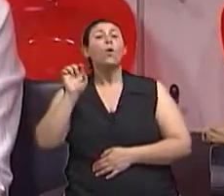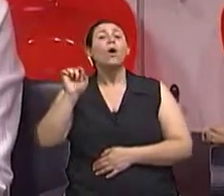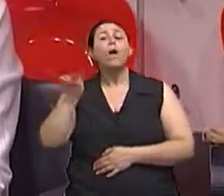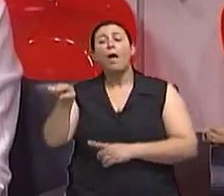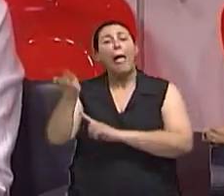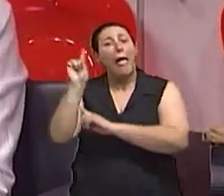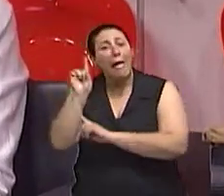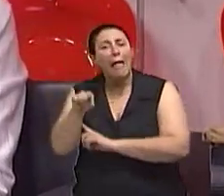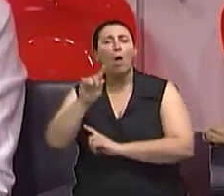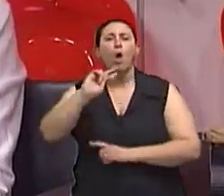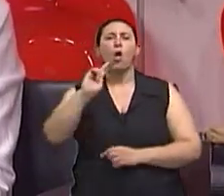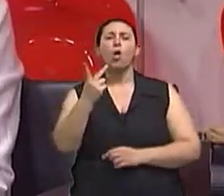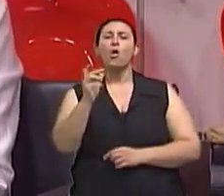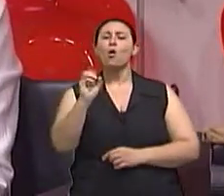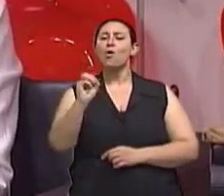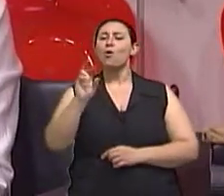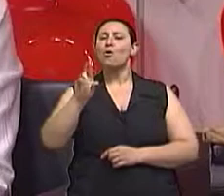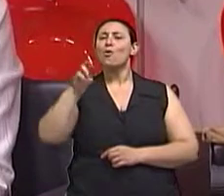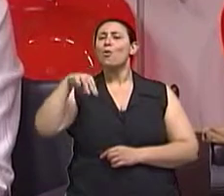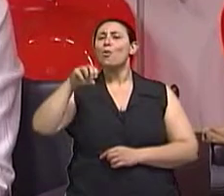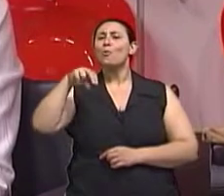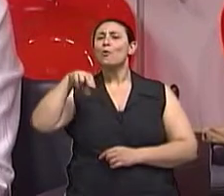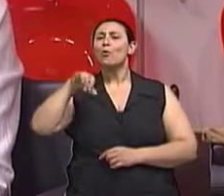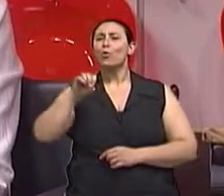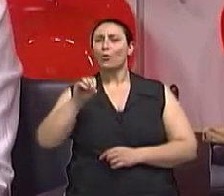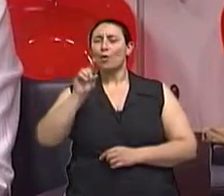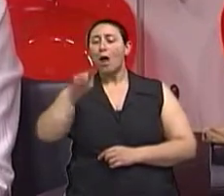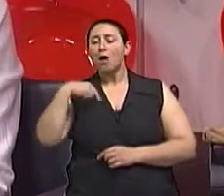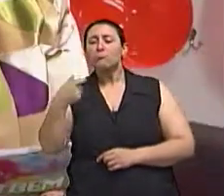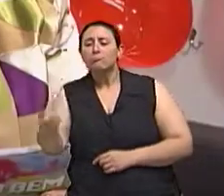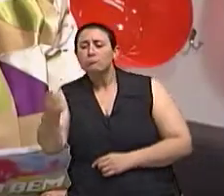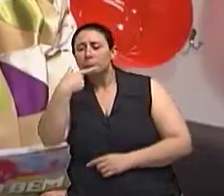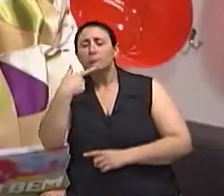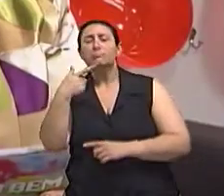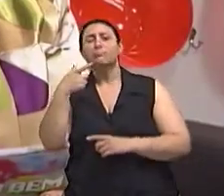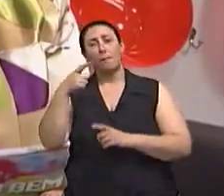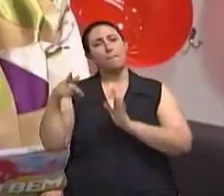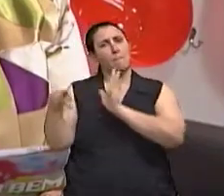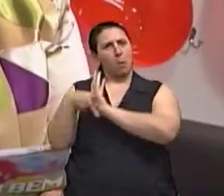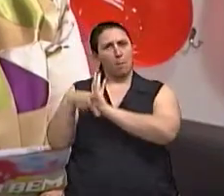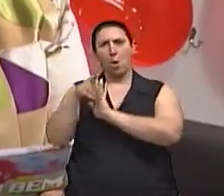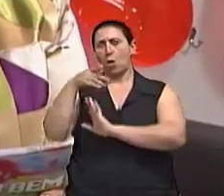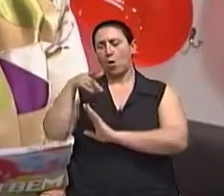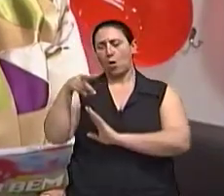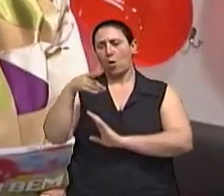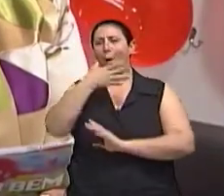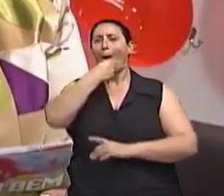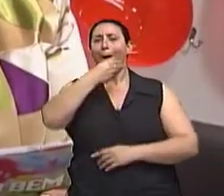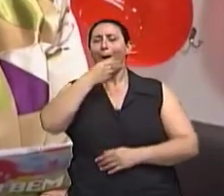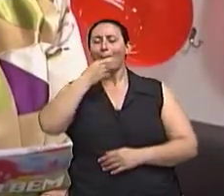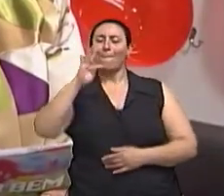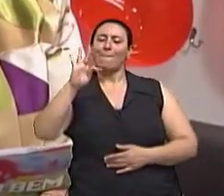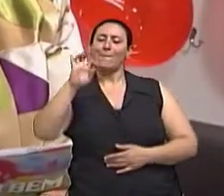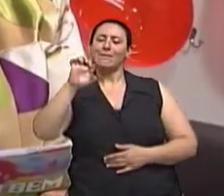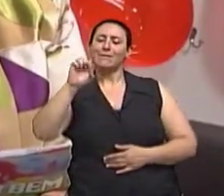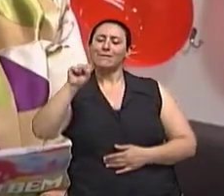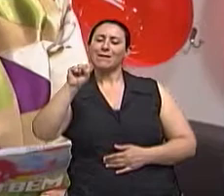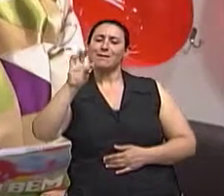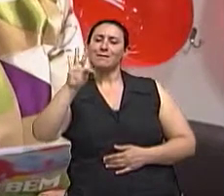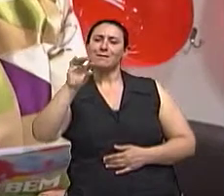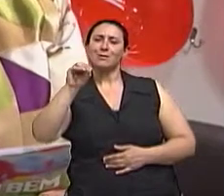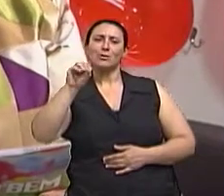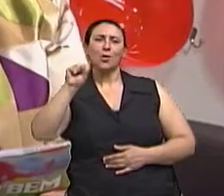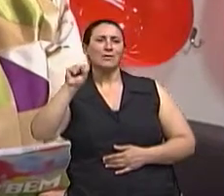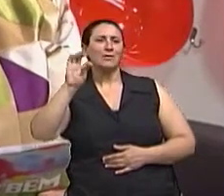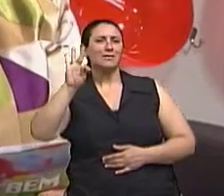como a nutricionista comentou, um hormônio derivado da testosterona, que é o hormônio masculino, né?